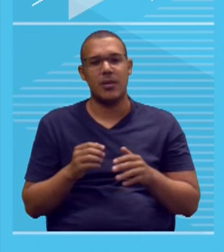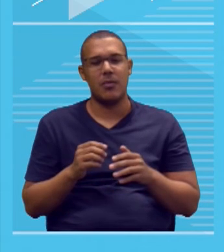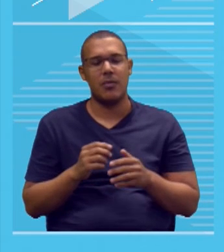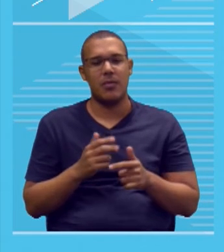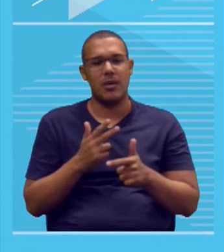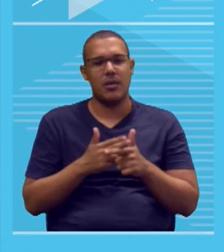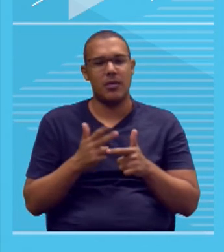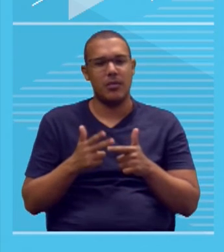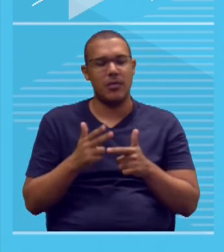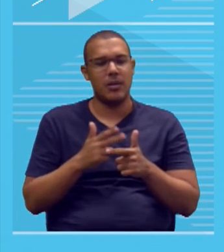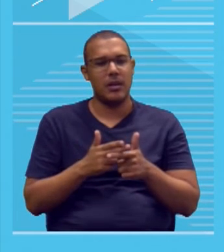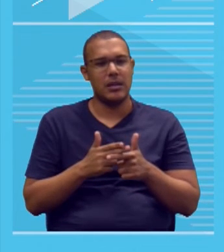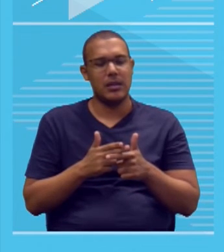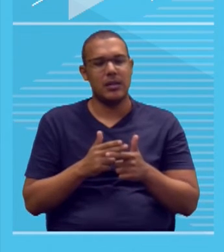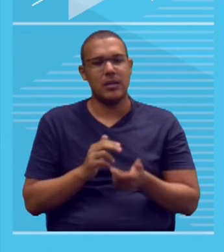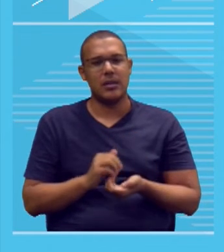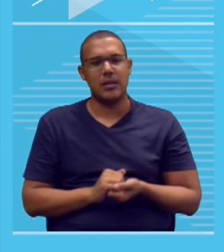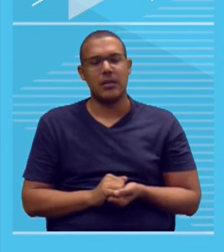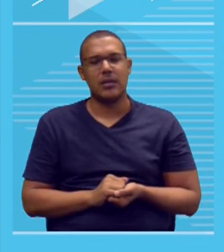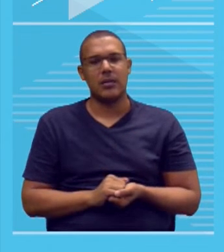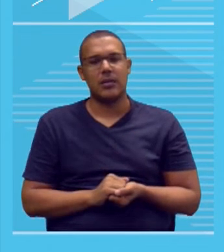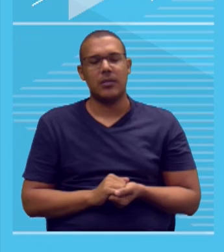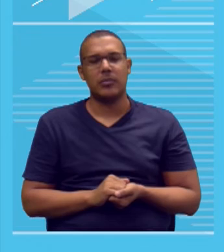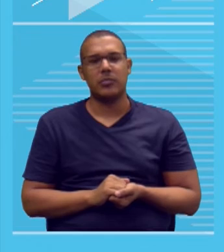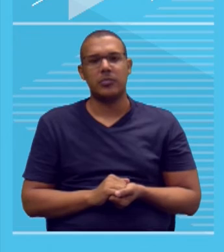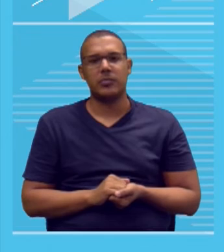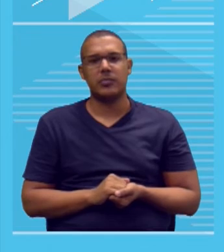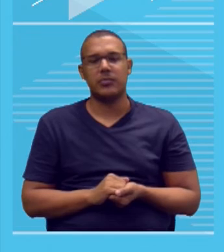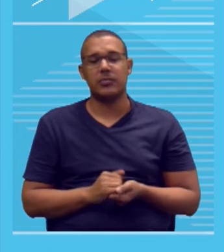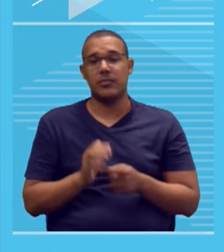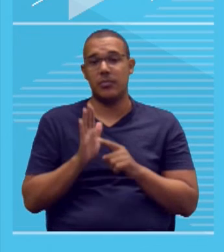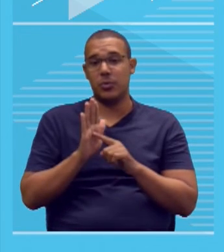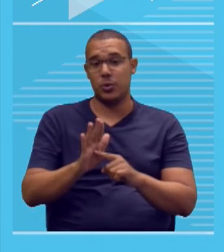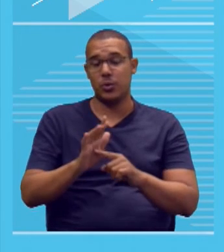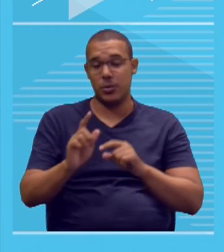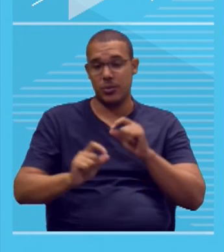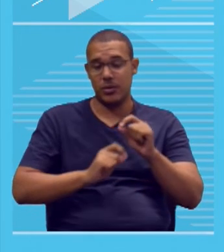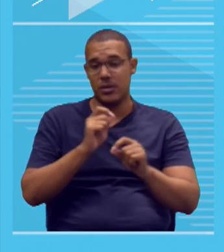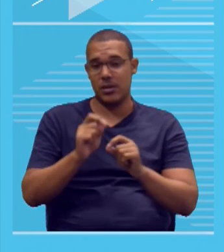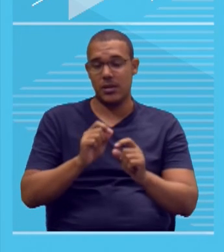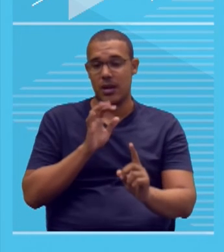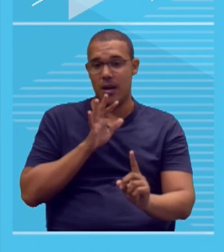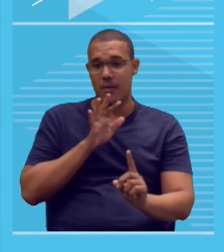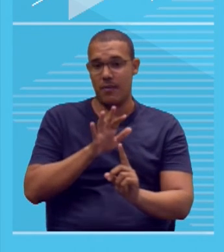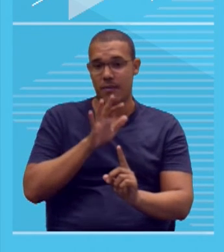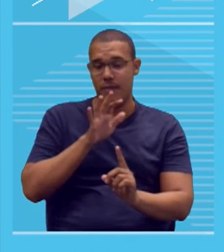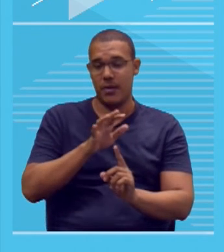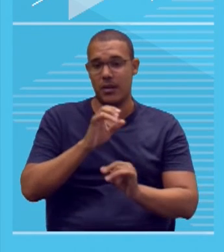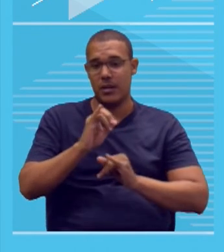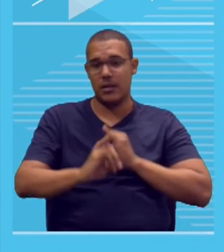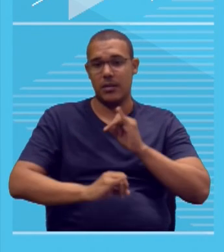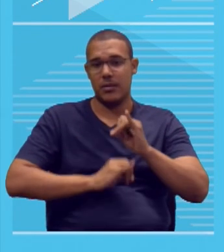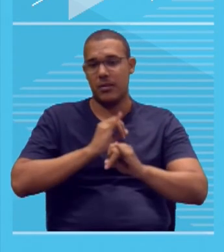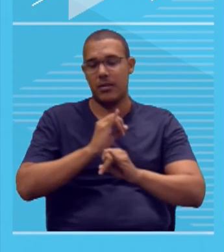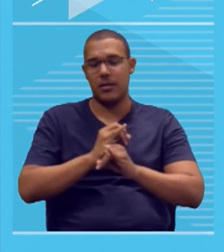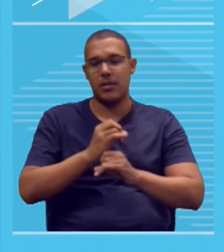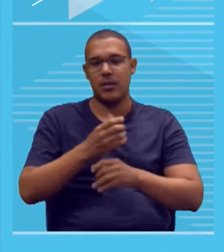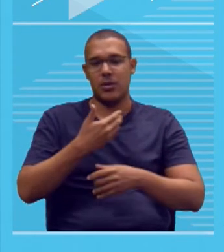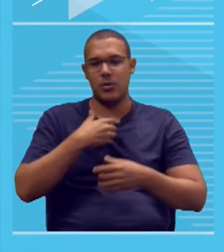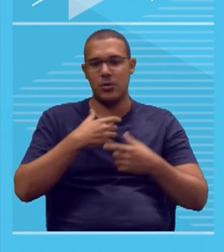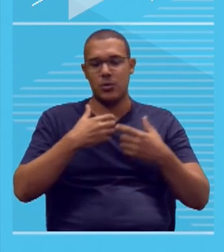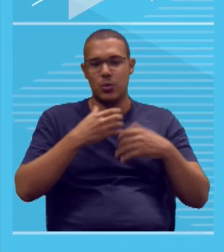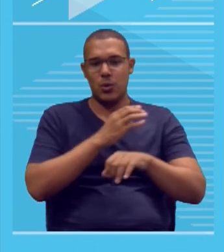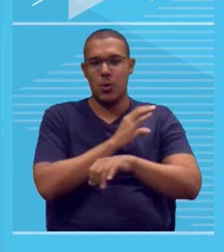inclusive, da série Um Duz, né? Que mostrou essa influência da internet no nosso comportamento.